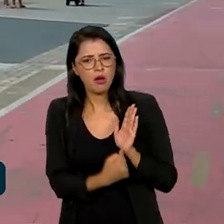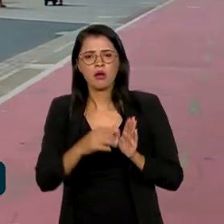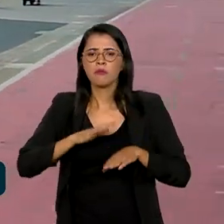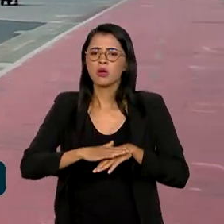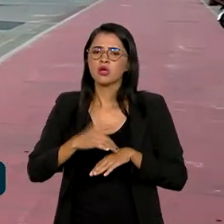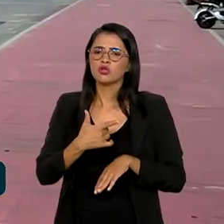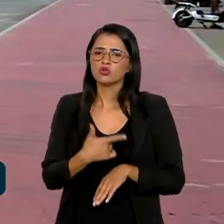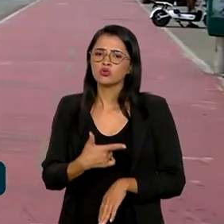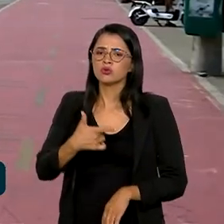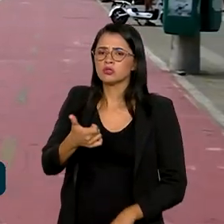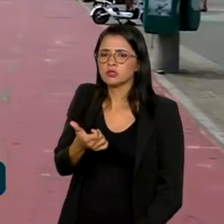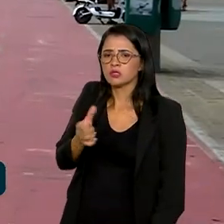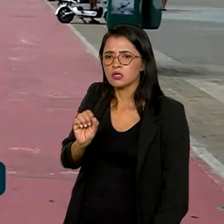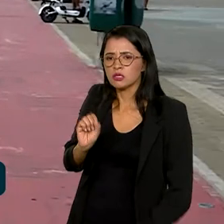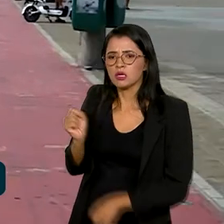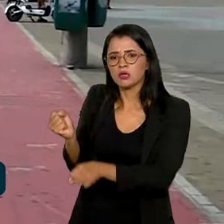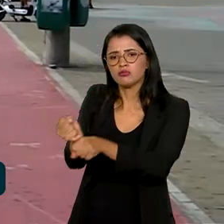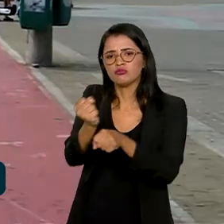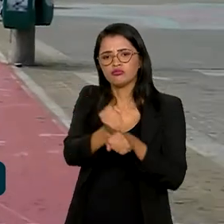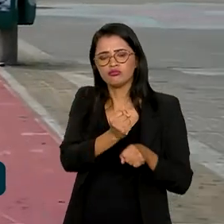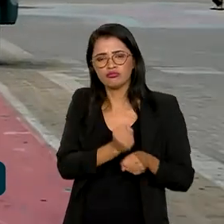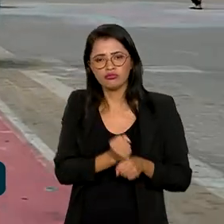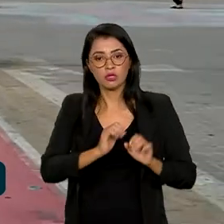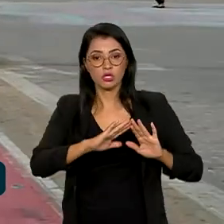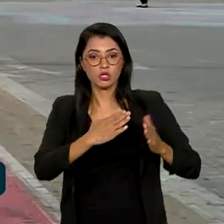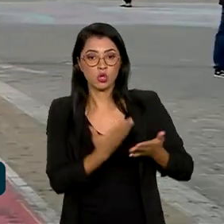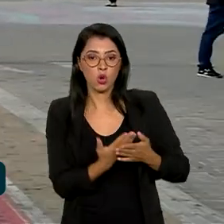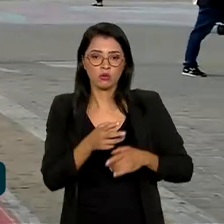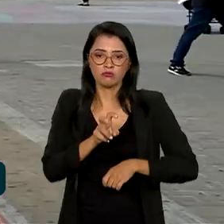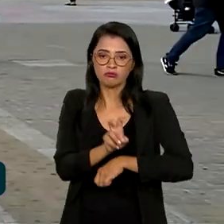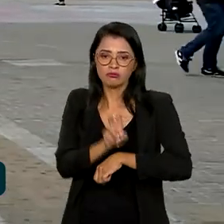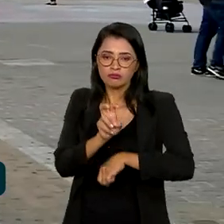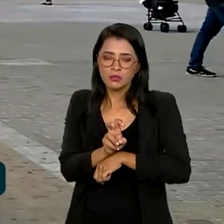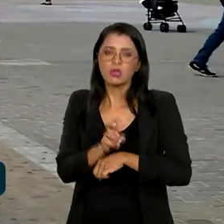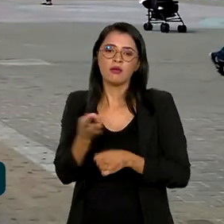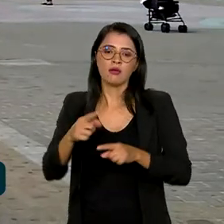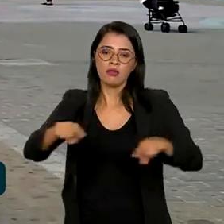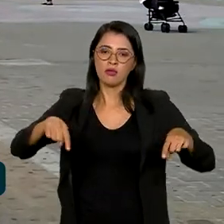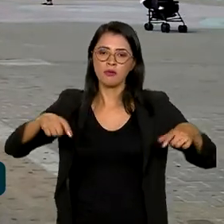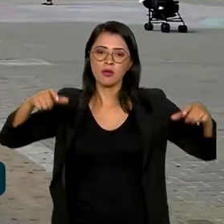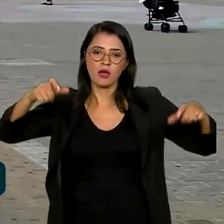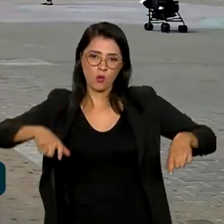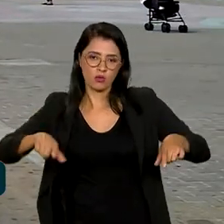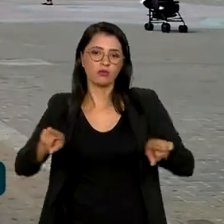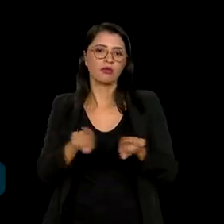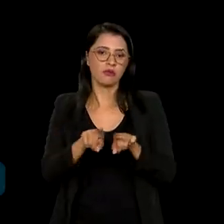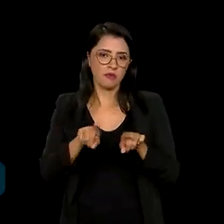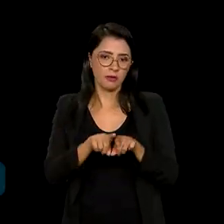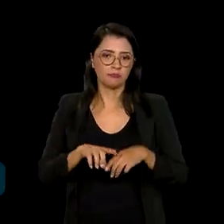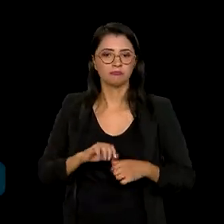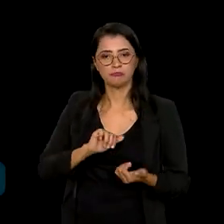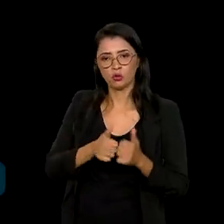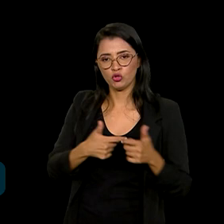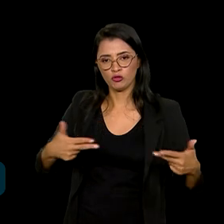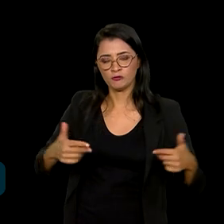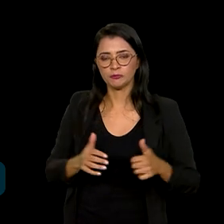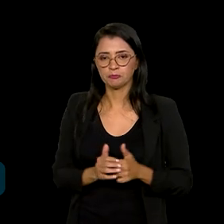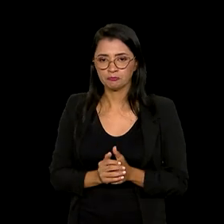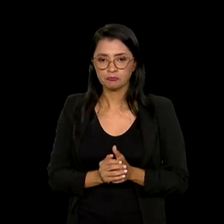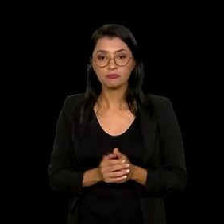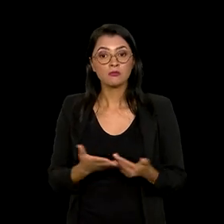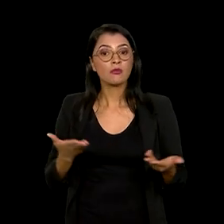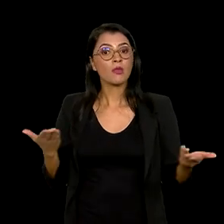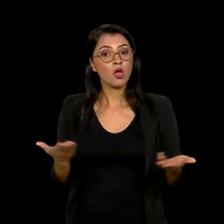260 obras, entre escolas, creches e quadras poliesportivas. Nós vamos lançar agora,